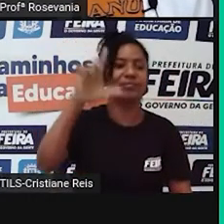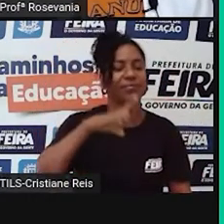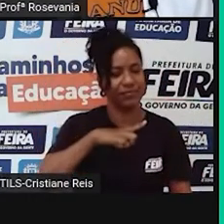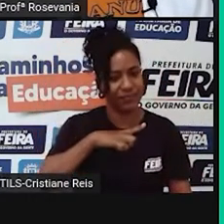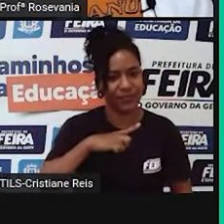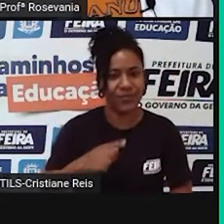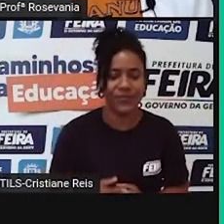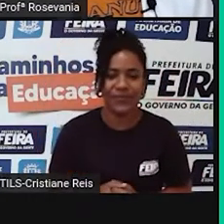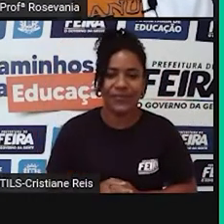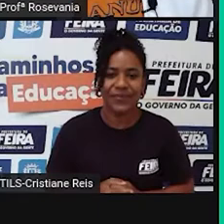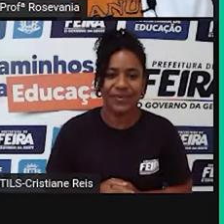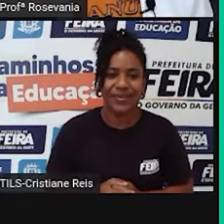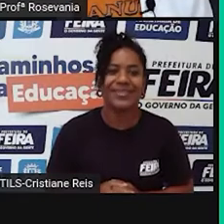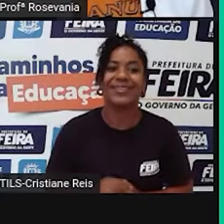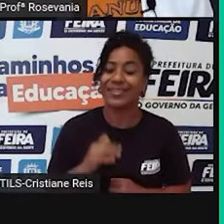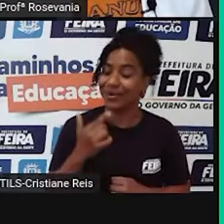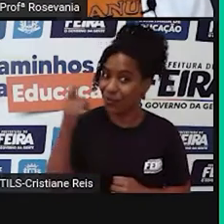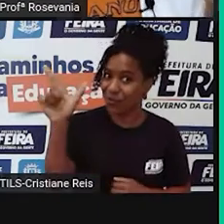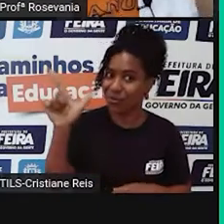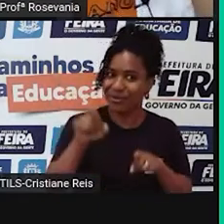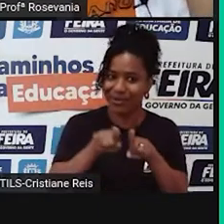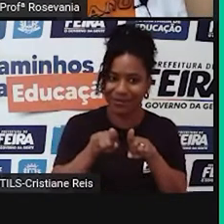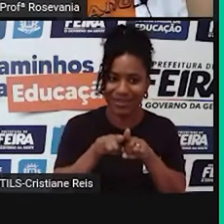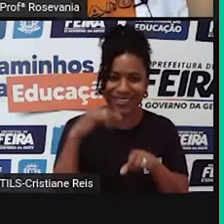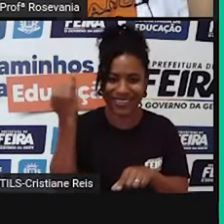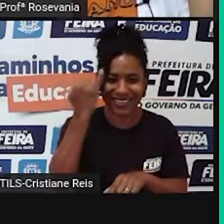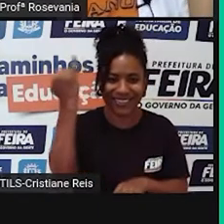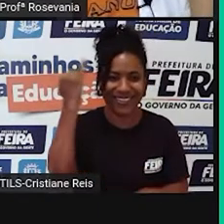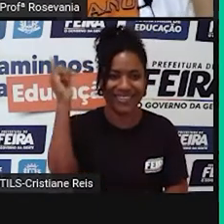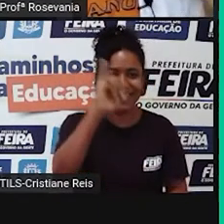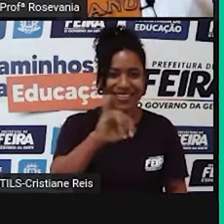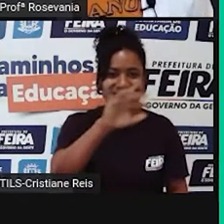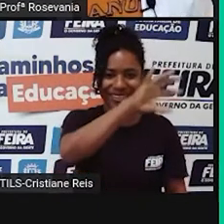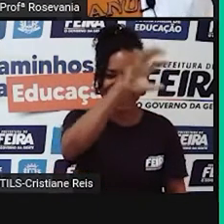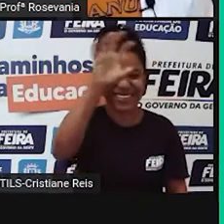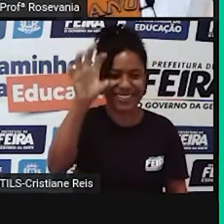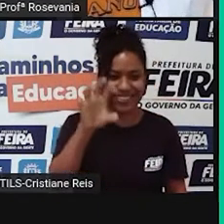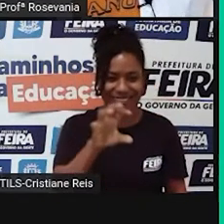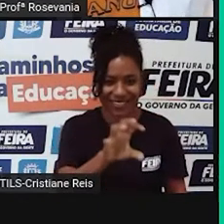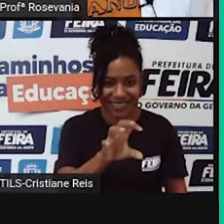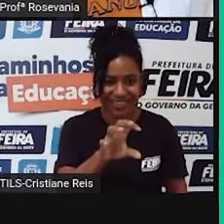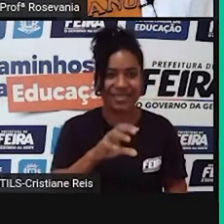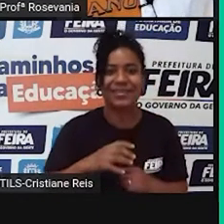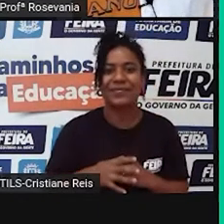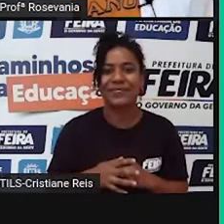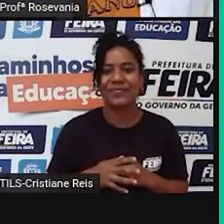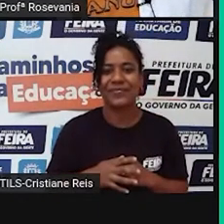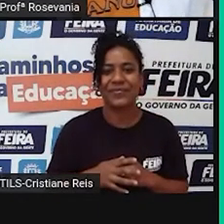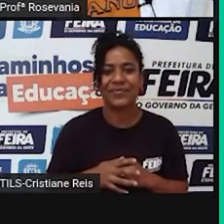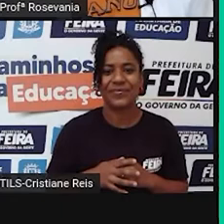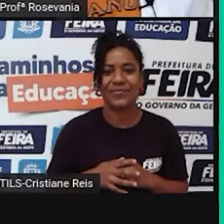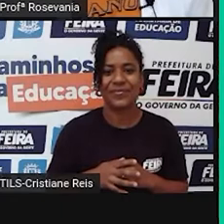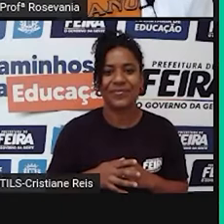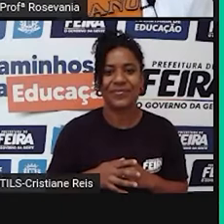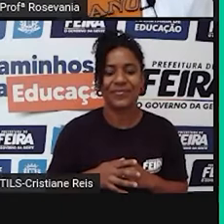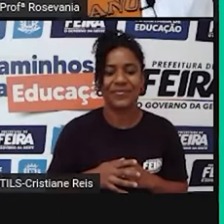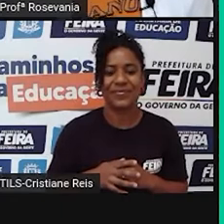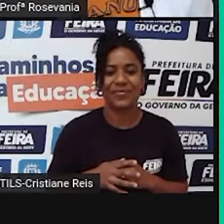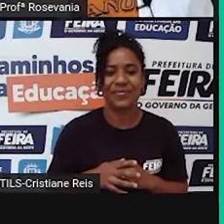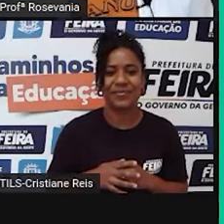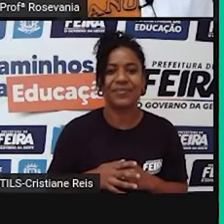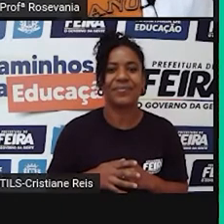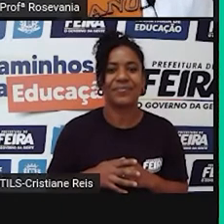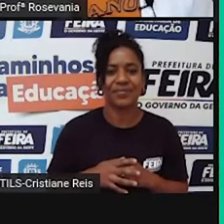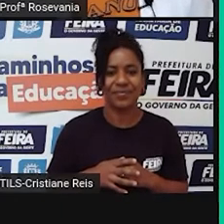Outra coisa para a gente destacar aqui, né, nessa imagem, que são muitas, é exatamente a utilização, né, de